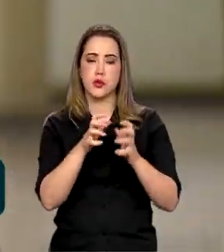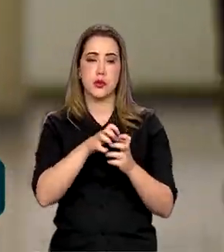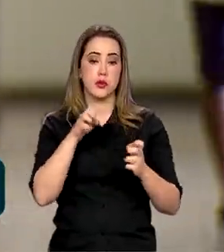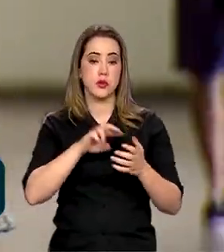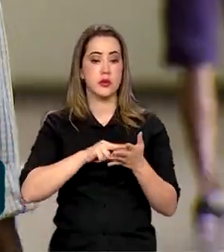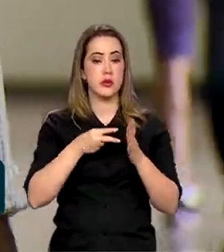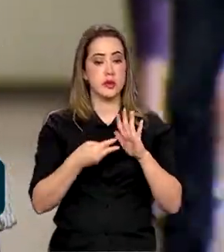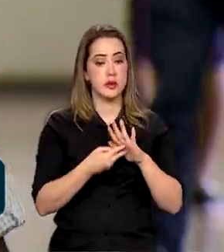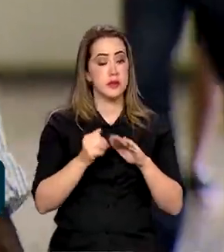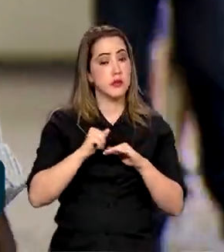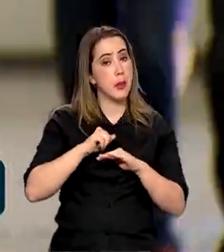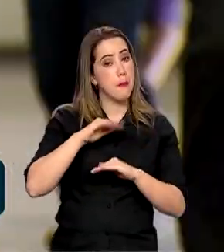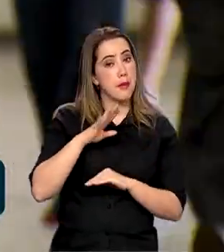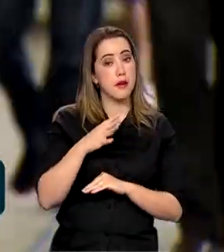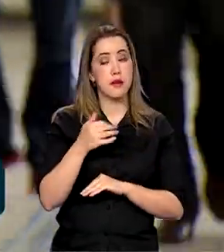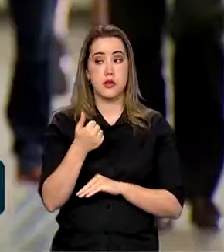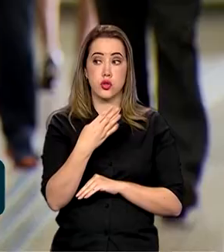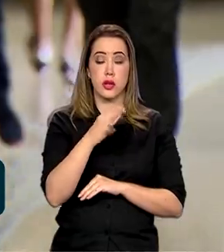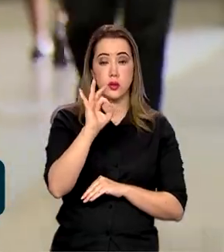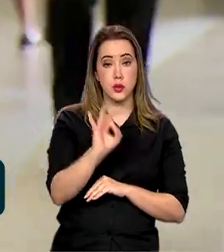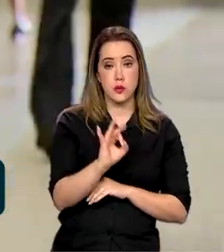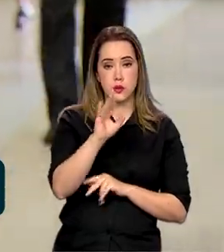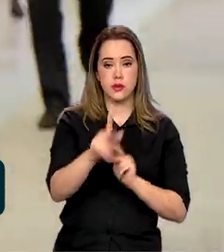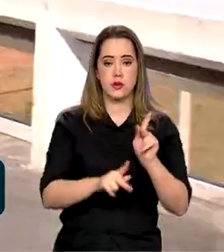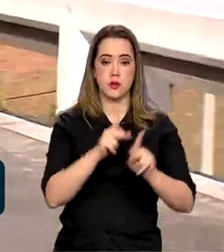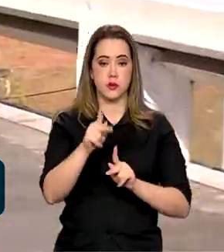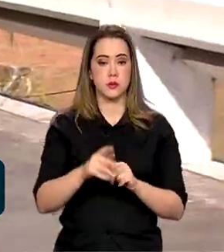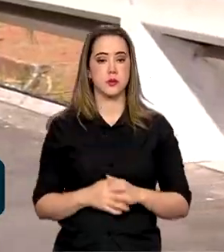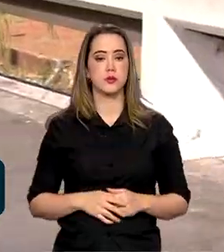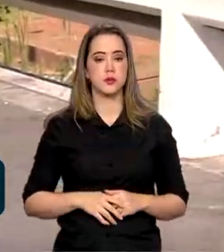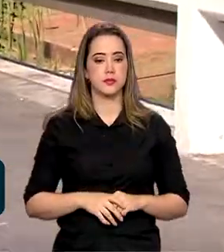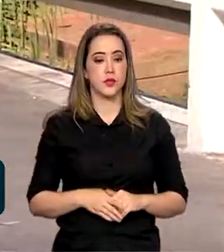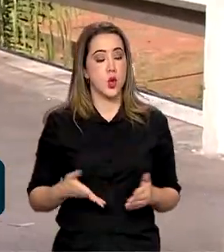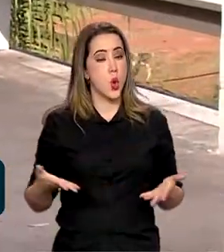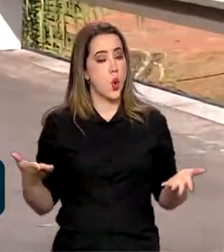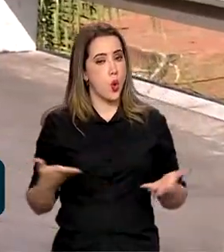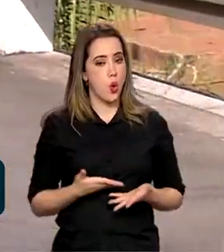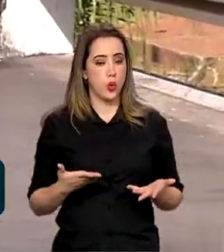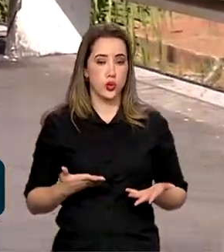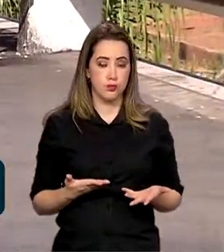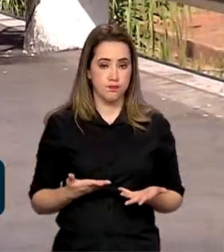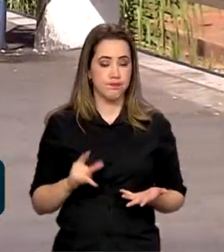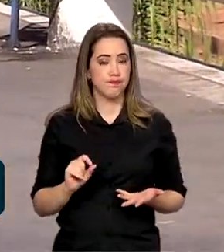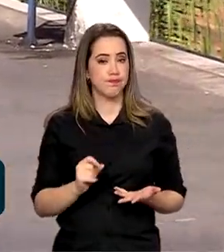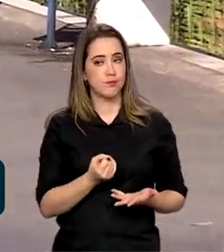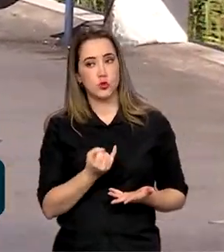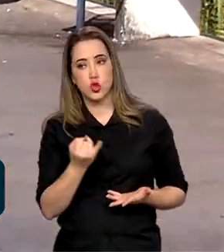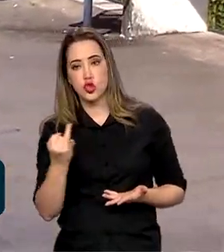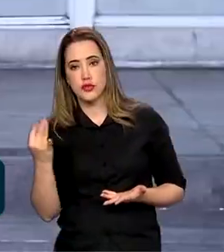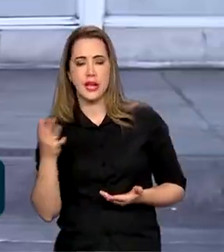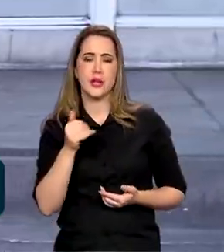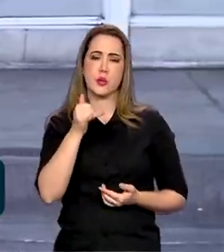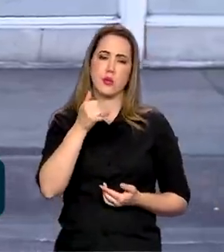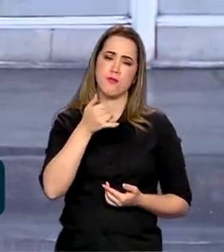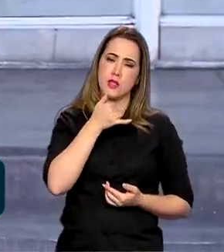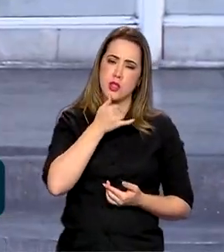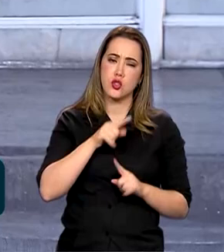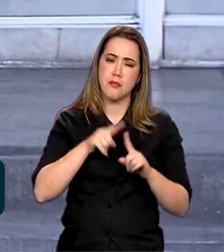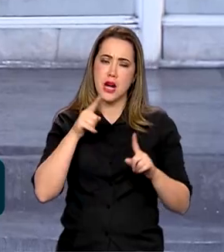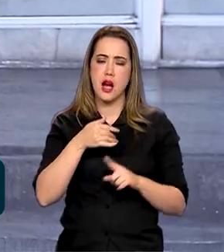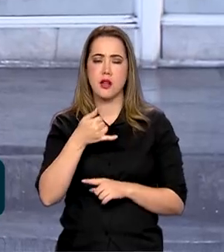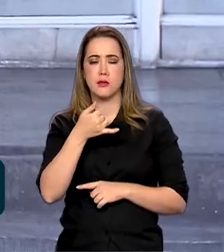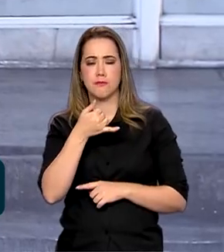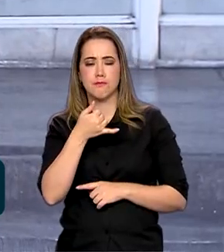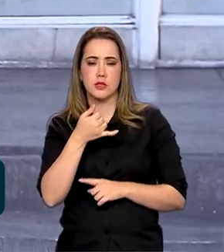representa mais de 14% da população. Hoje, infelizmente, muitos idosos deixaram de ser